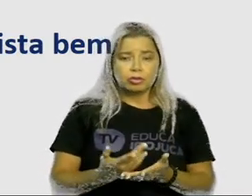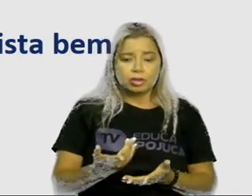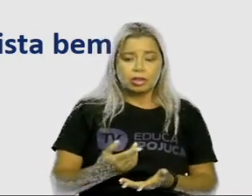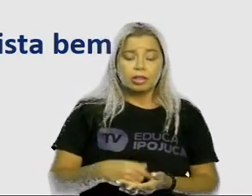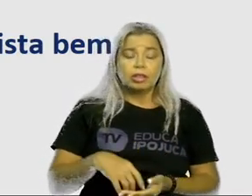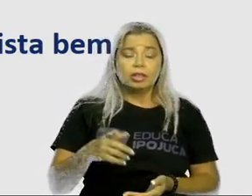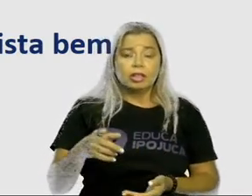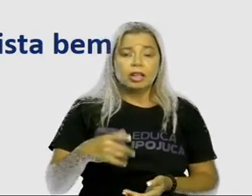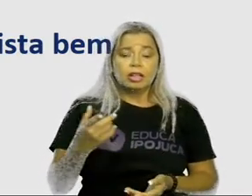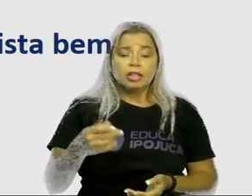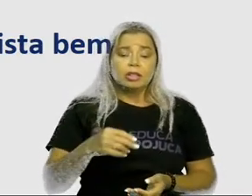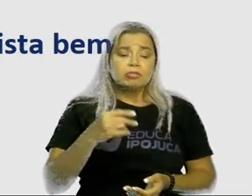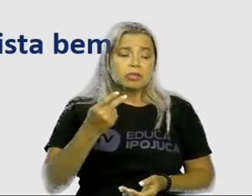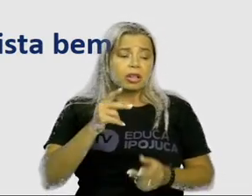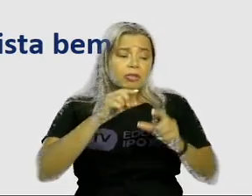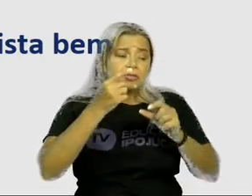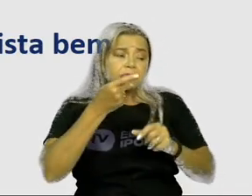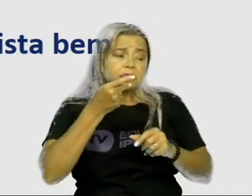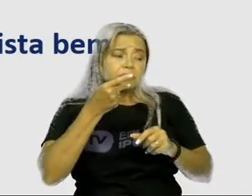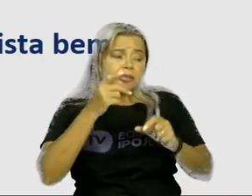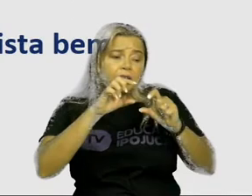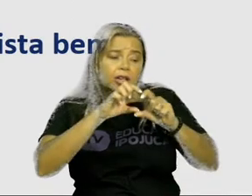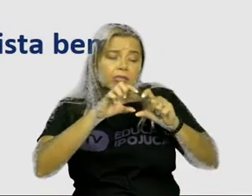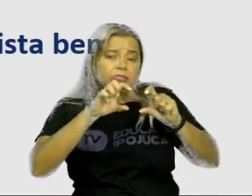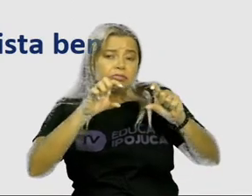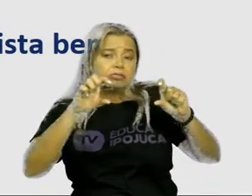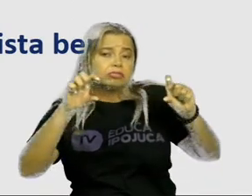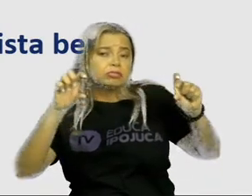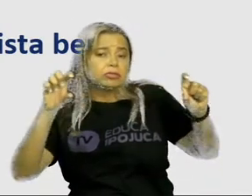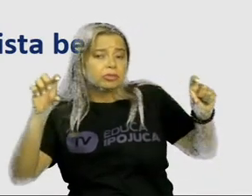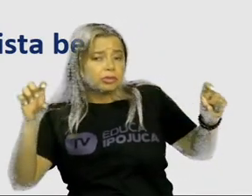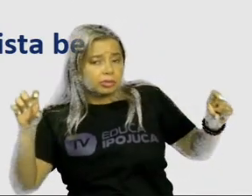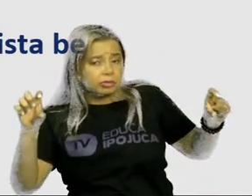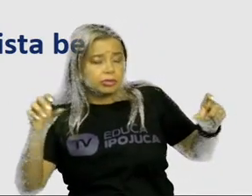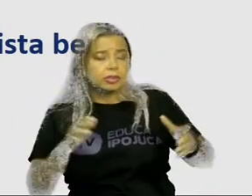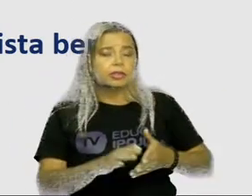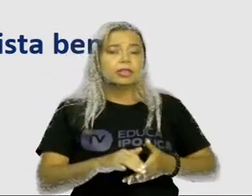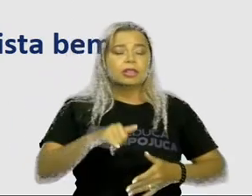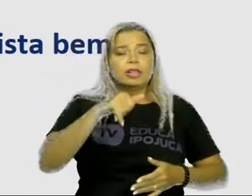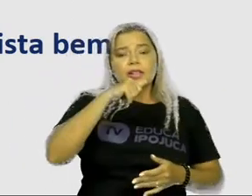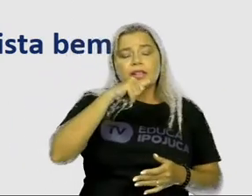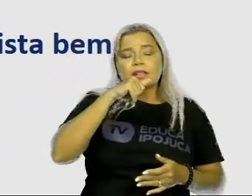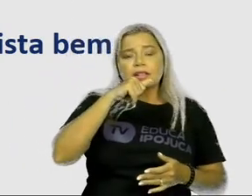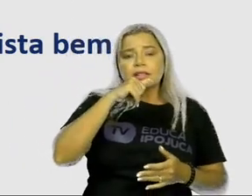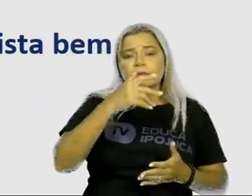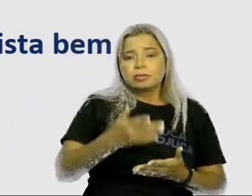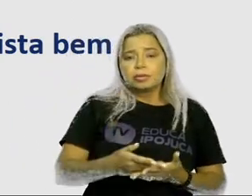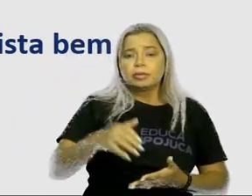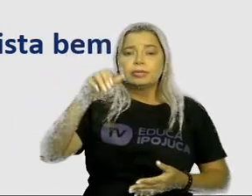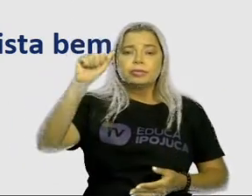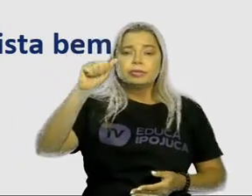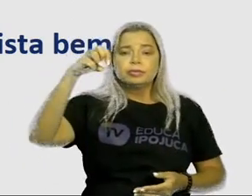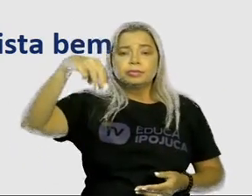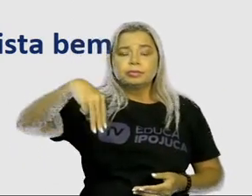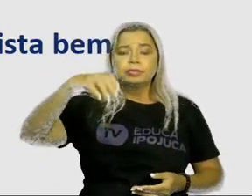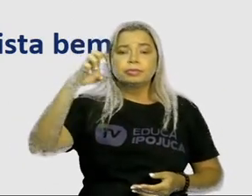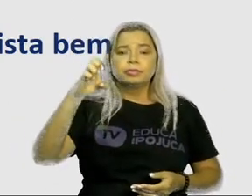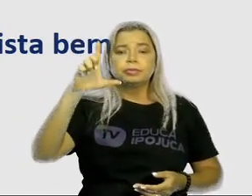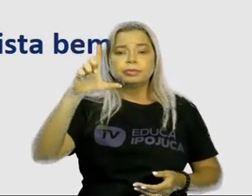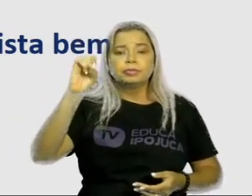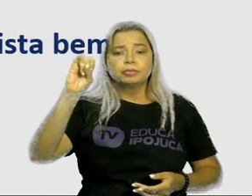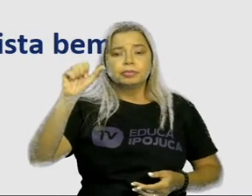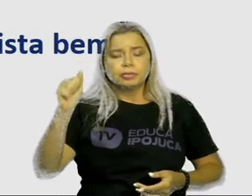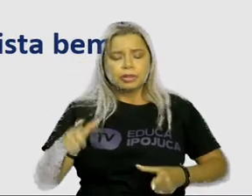Exemplo. A Amélia é uma velhinha muito ativa e trabalhadeira. Um